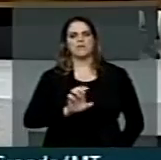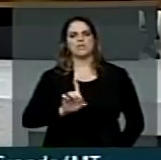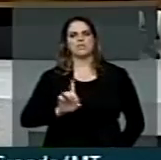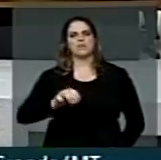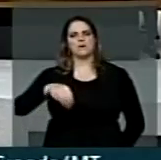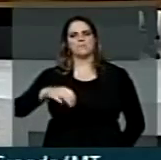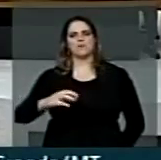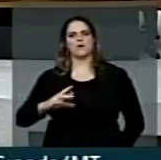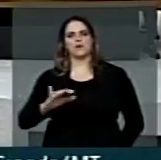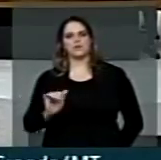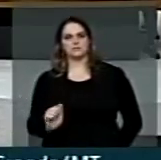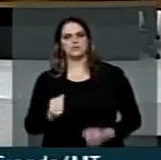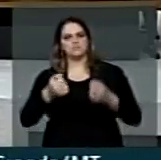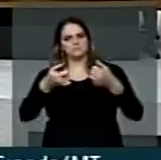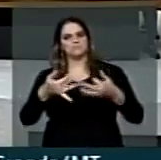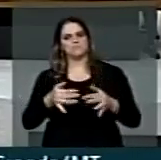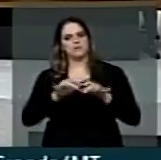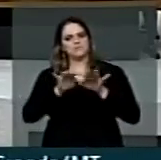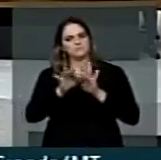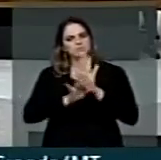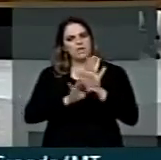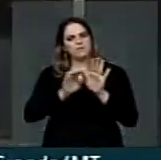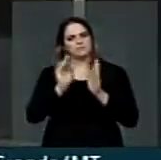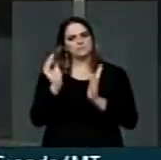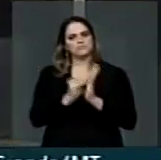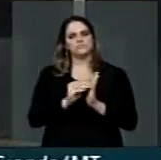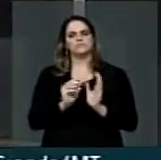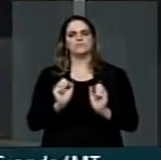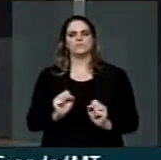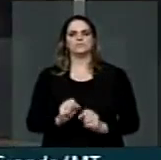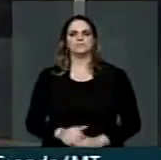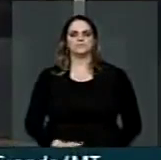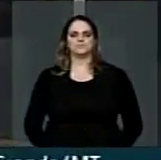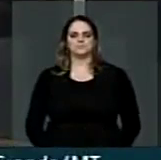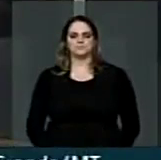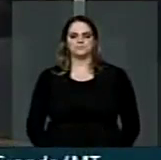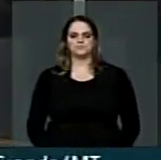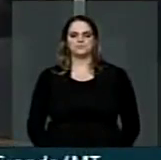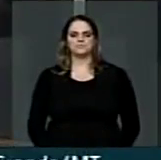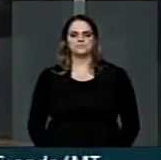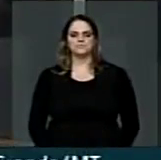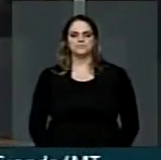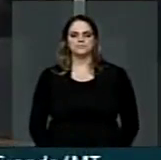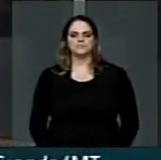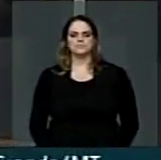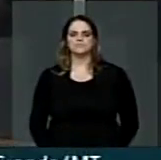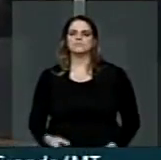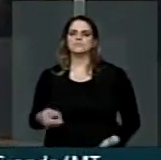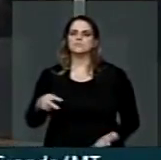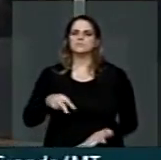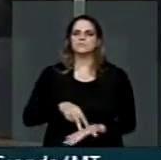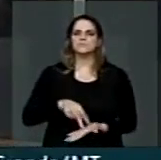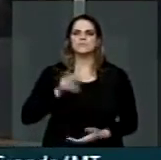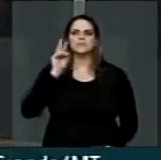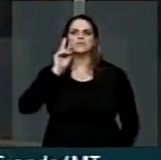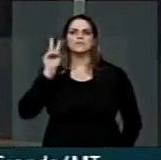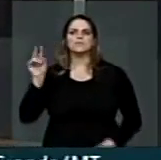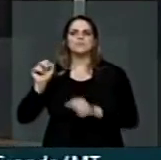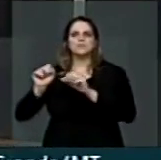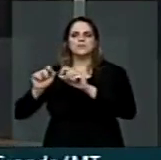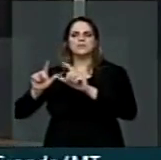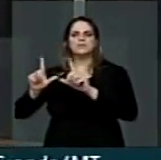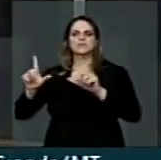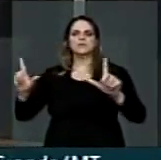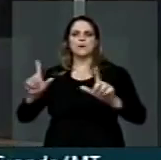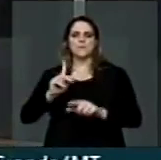participação. Especialmente aos idosos do Brasil. Eu vi uma placa ao chegar da PEC 555,